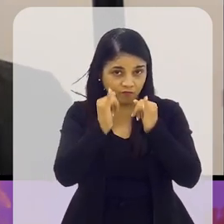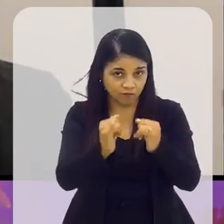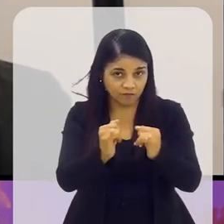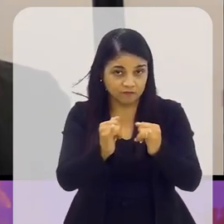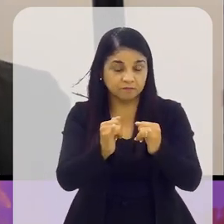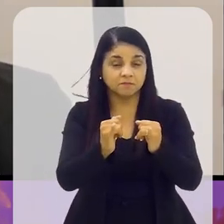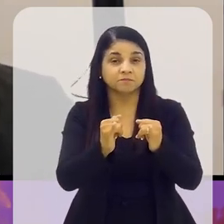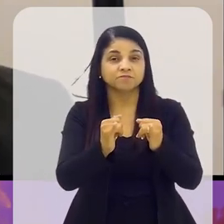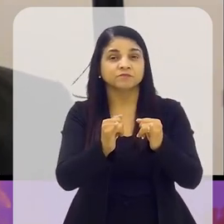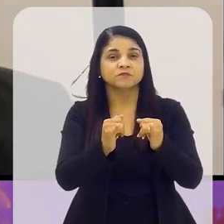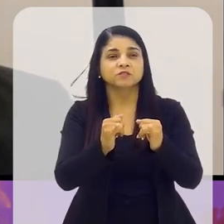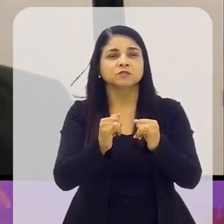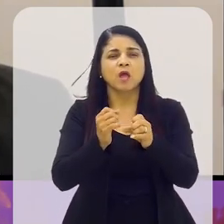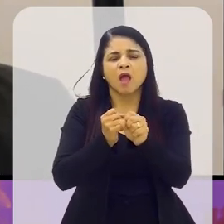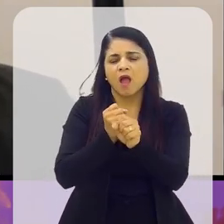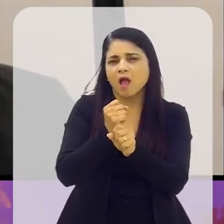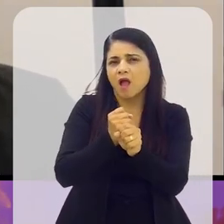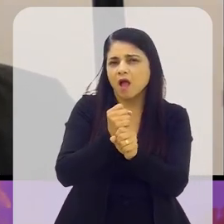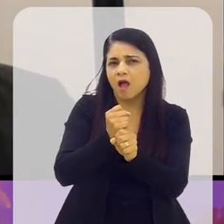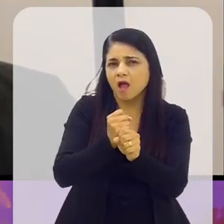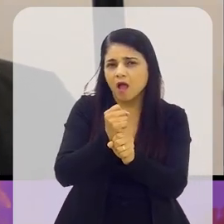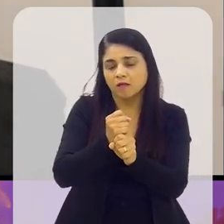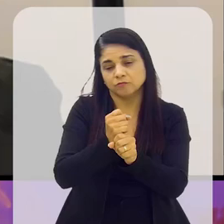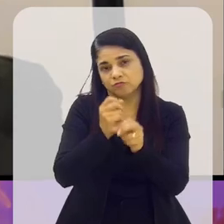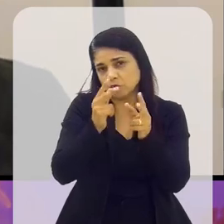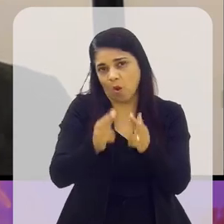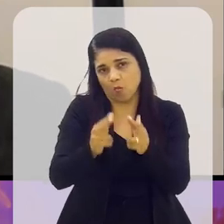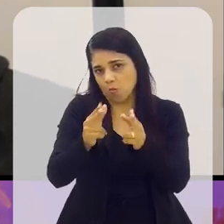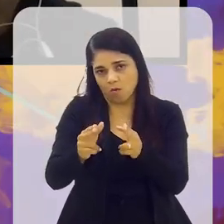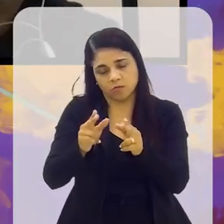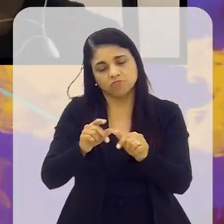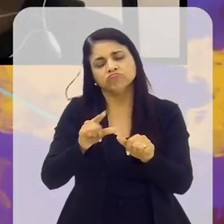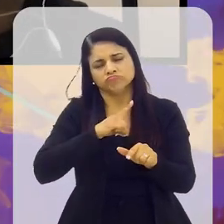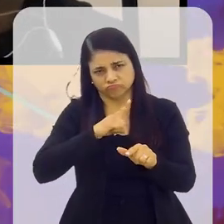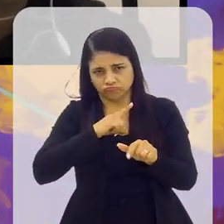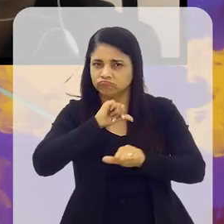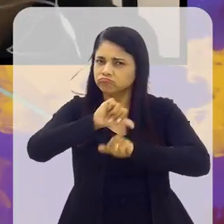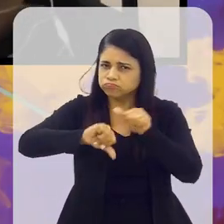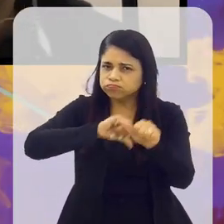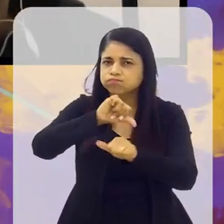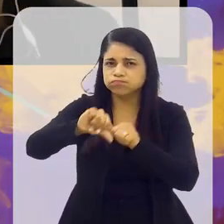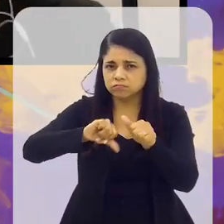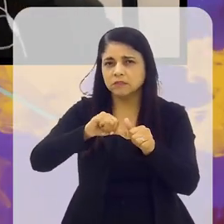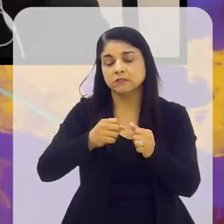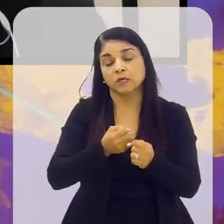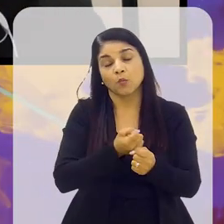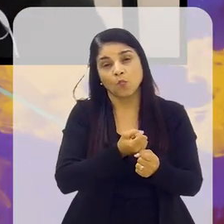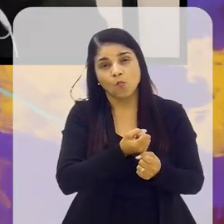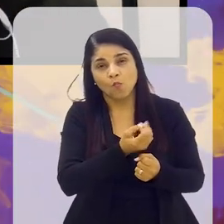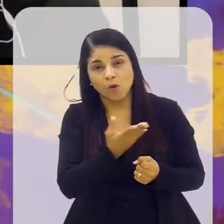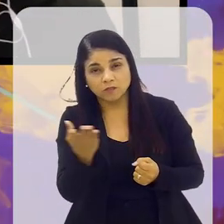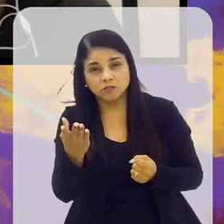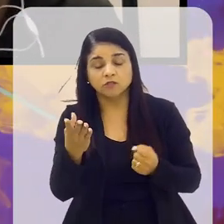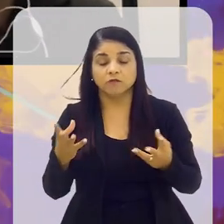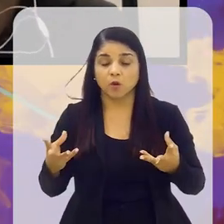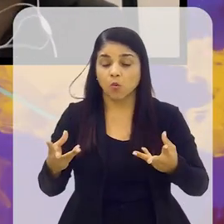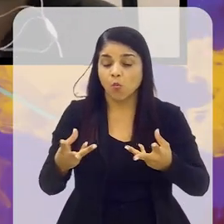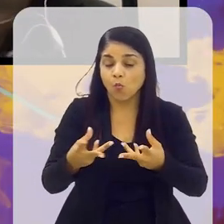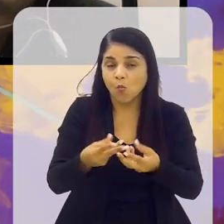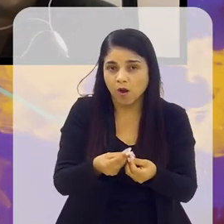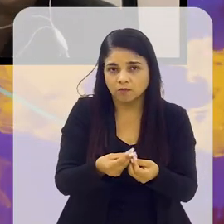tenha sido, tenha percorrido os anos da mesma forma. Houve mudanças, sim, quantitativas, e houve mudanças